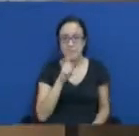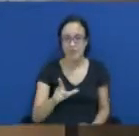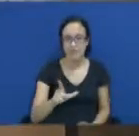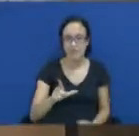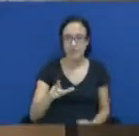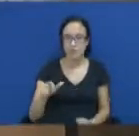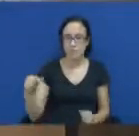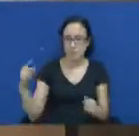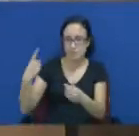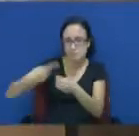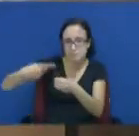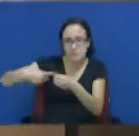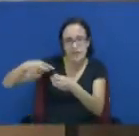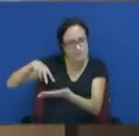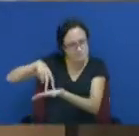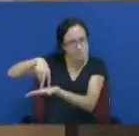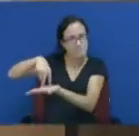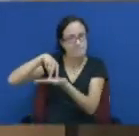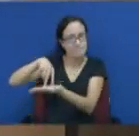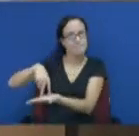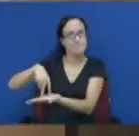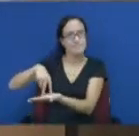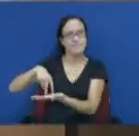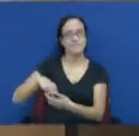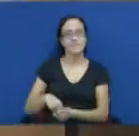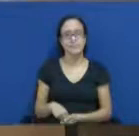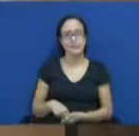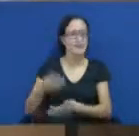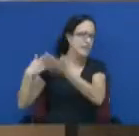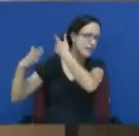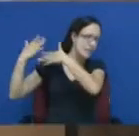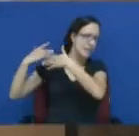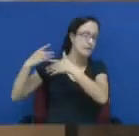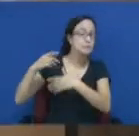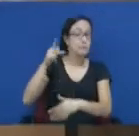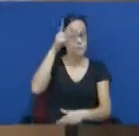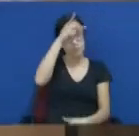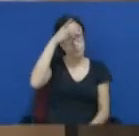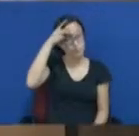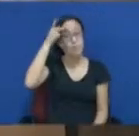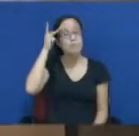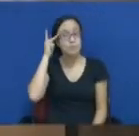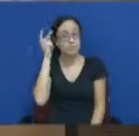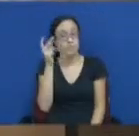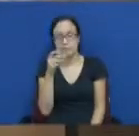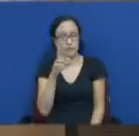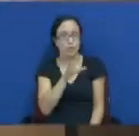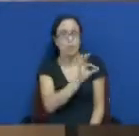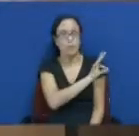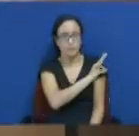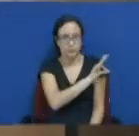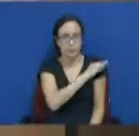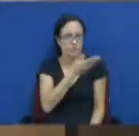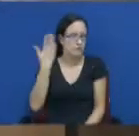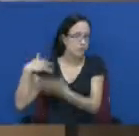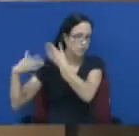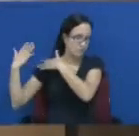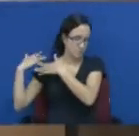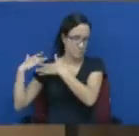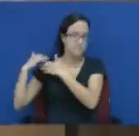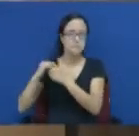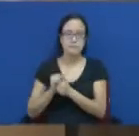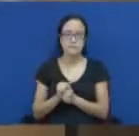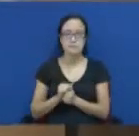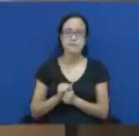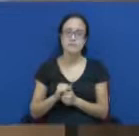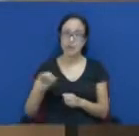o nosso prefeito participou do evento de lançamento, que aconteceu na Unip no meio de setembro, salvo engano,